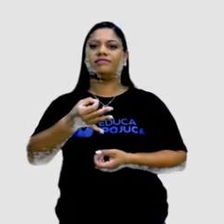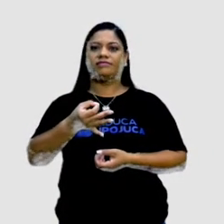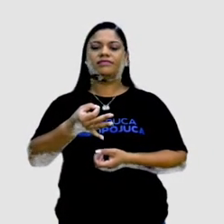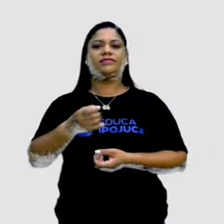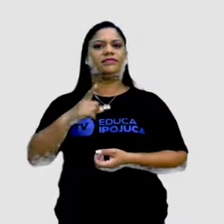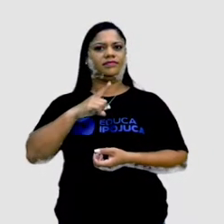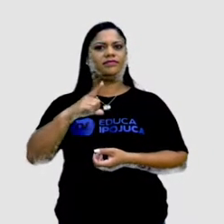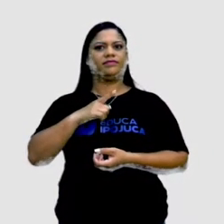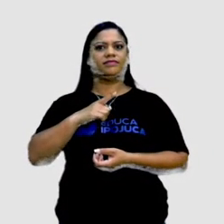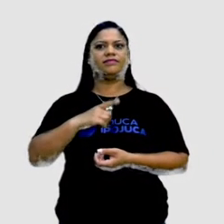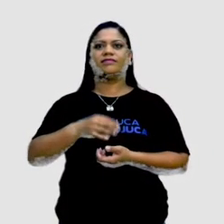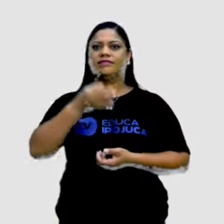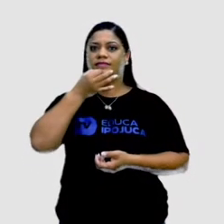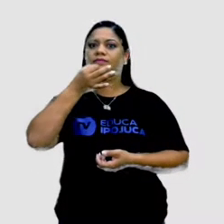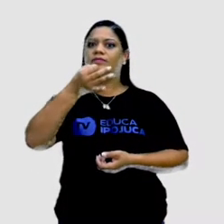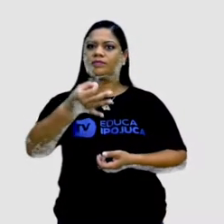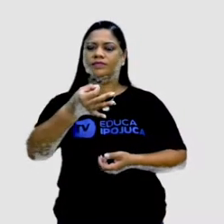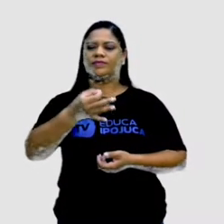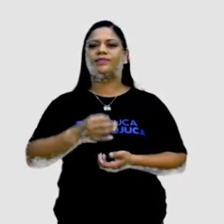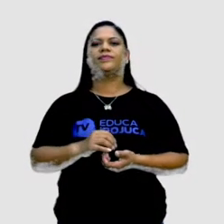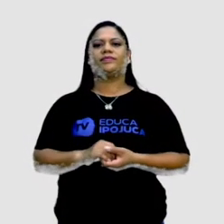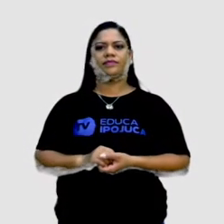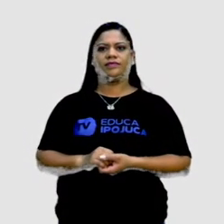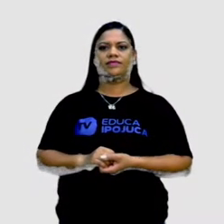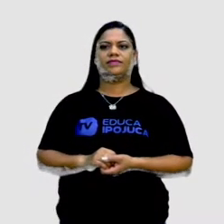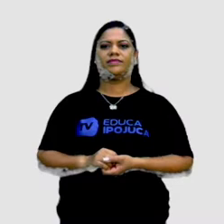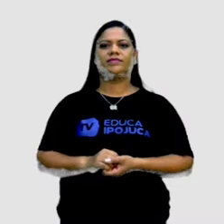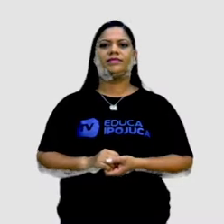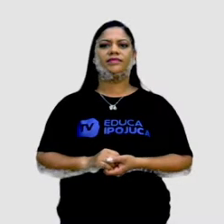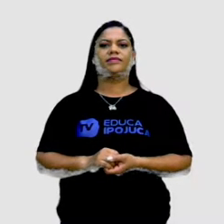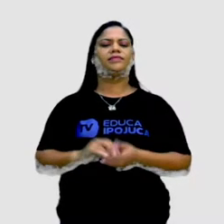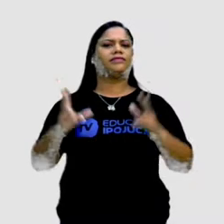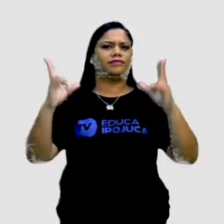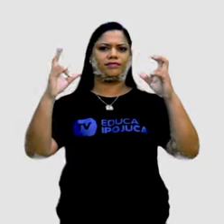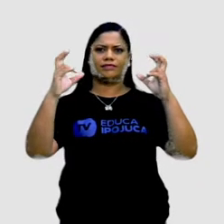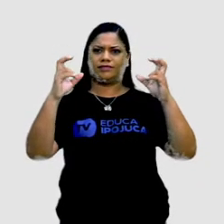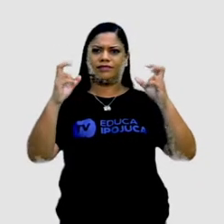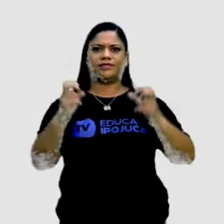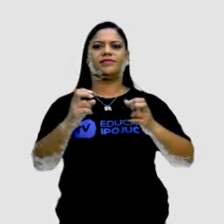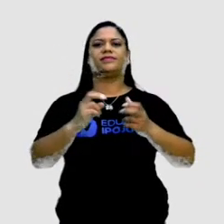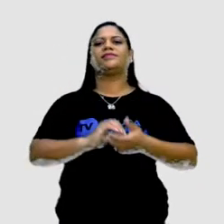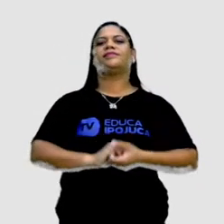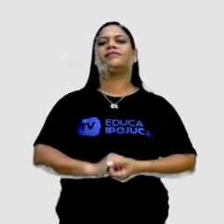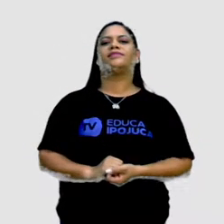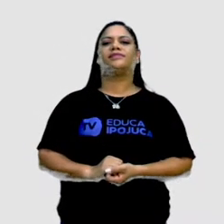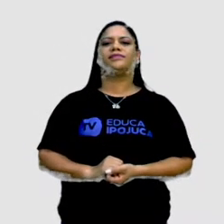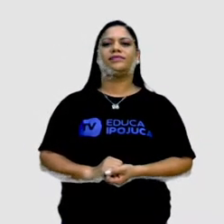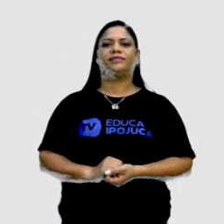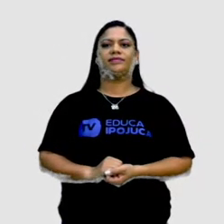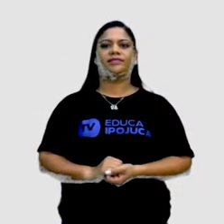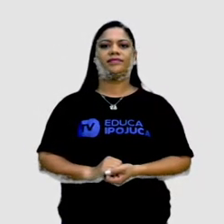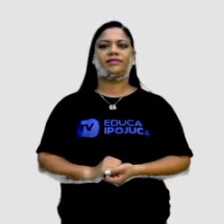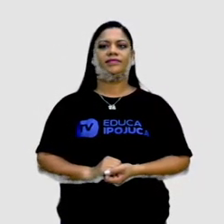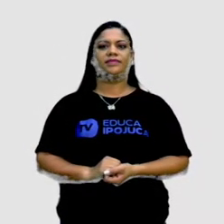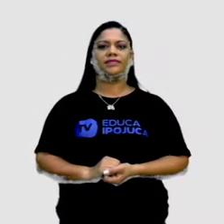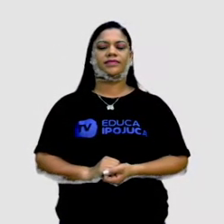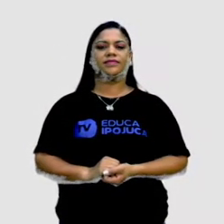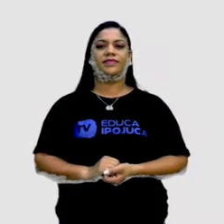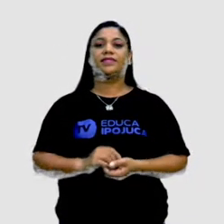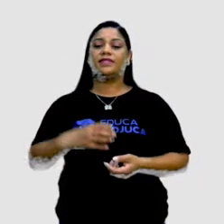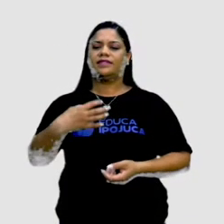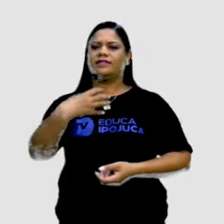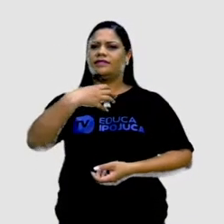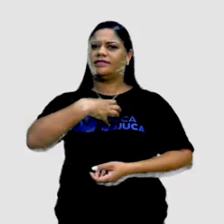opinião, quando não é criticar algo, mas gerar uma opinião a respeito de um determinado tema, de um determinado assunto, né? E capacidade de gerar